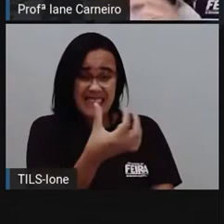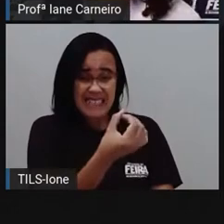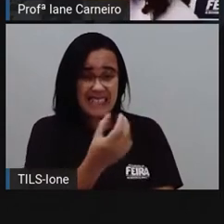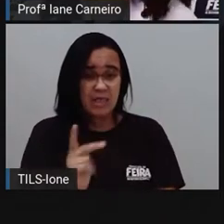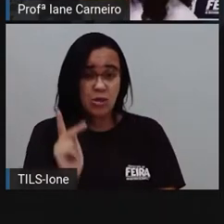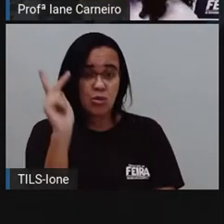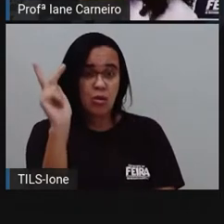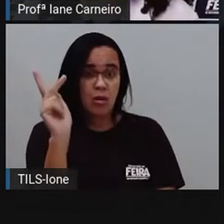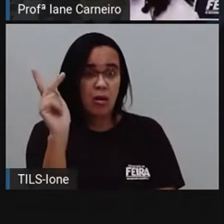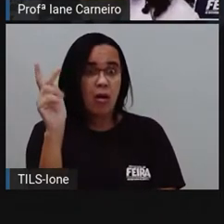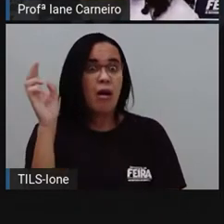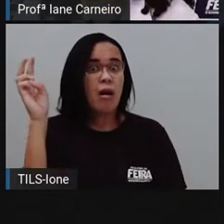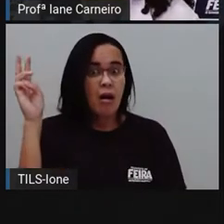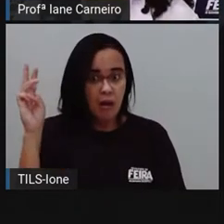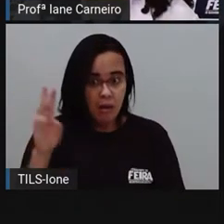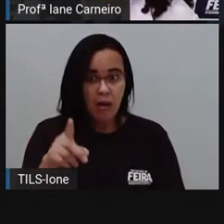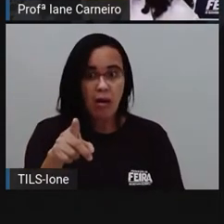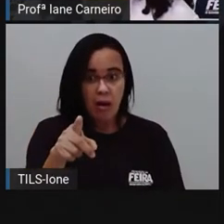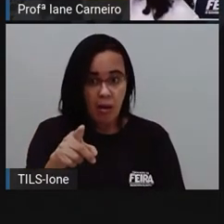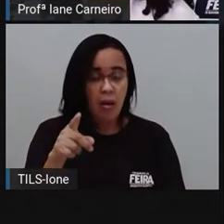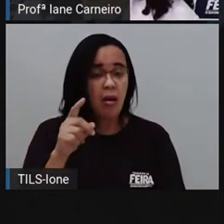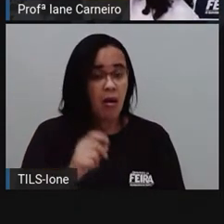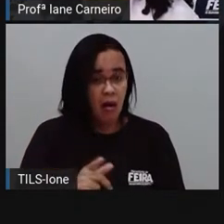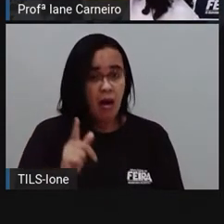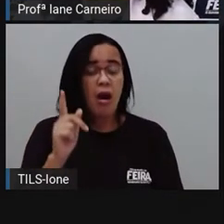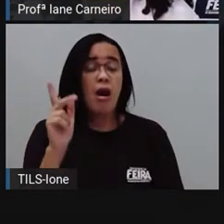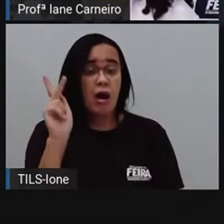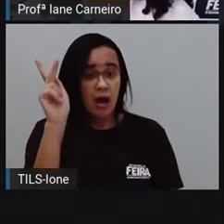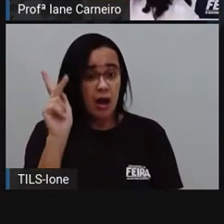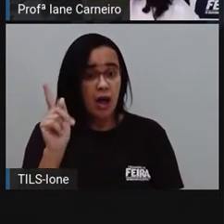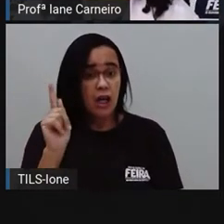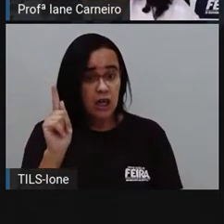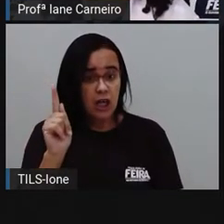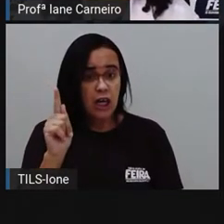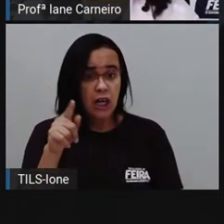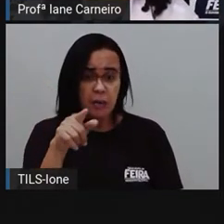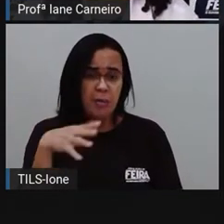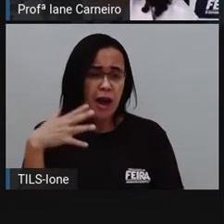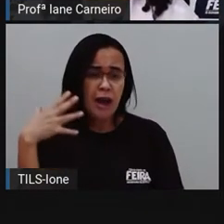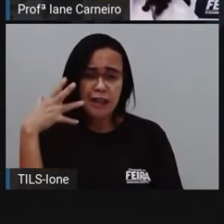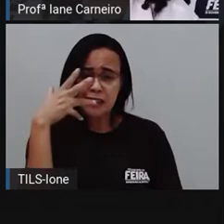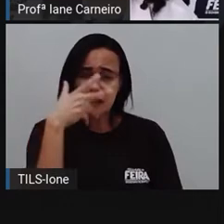falou, que é quase o peso de um carro. Olha como ele é fofo, olha a linguinha.